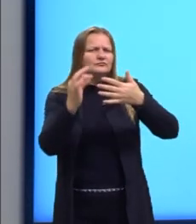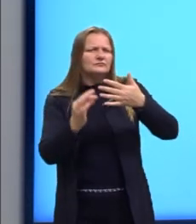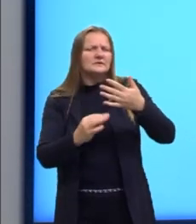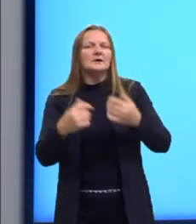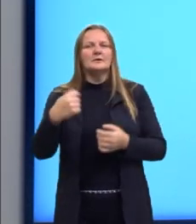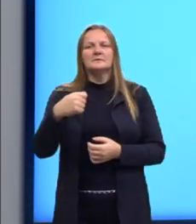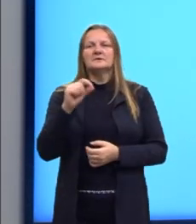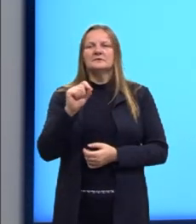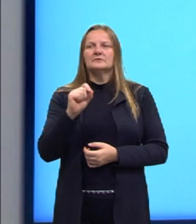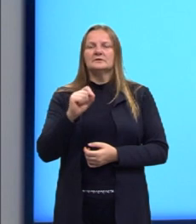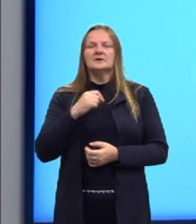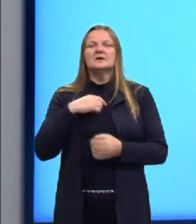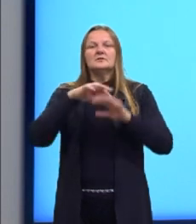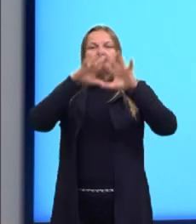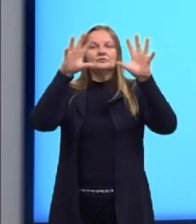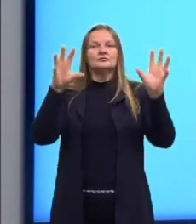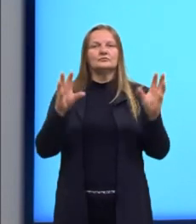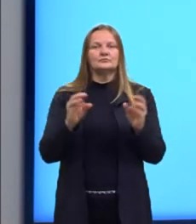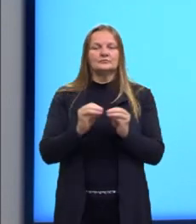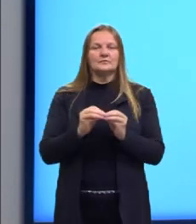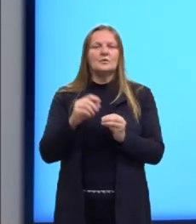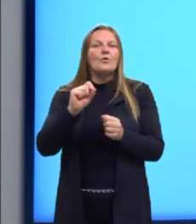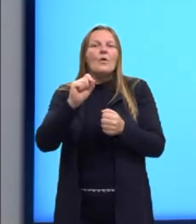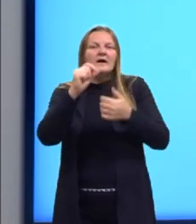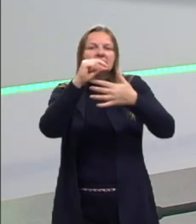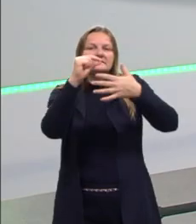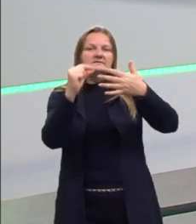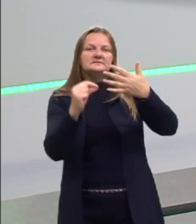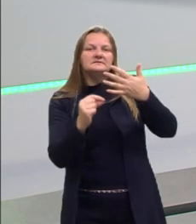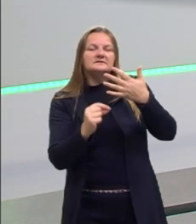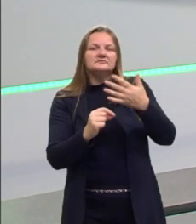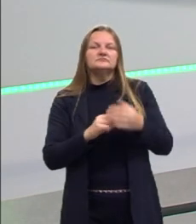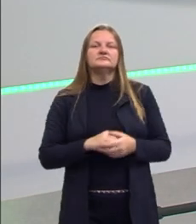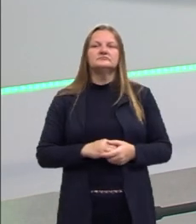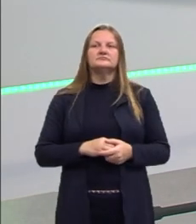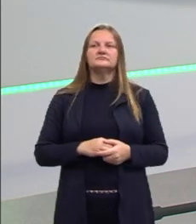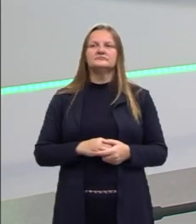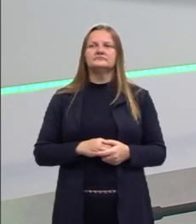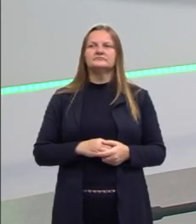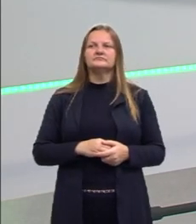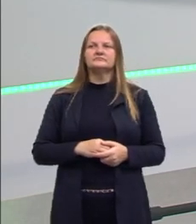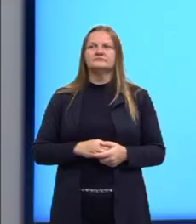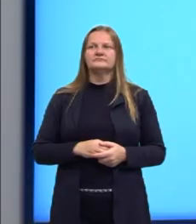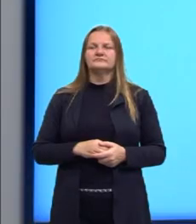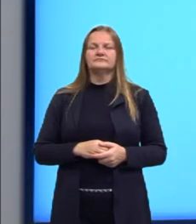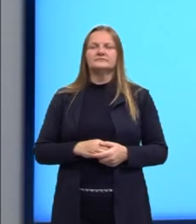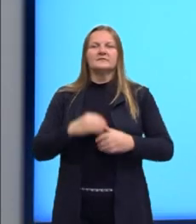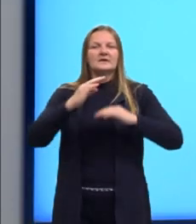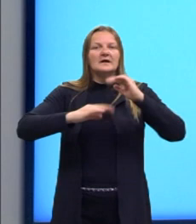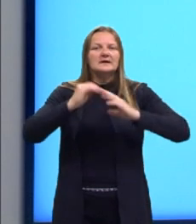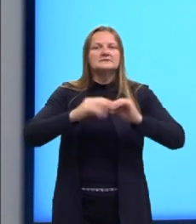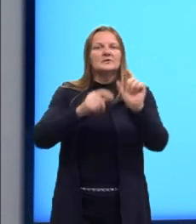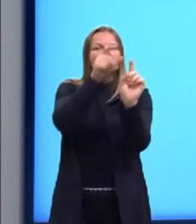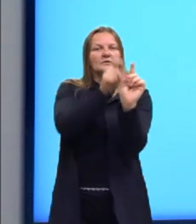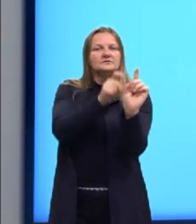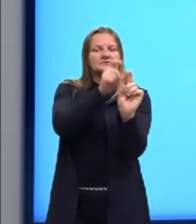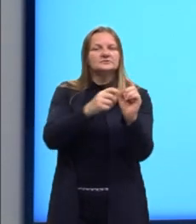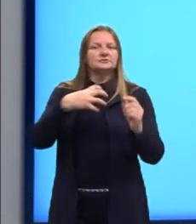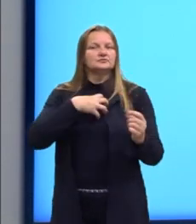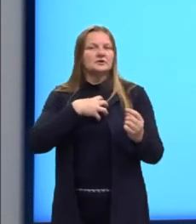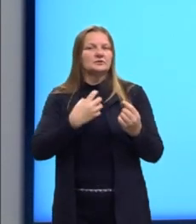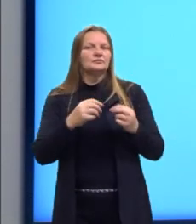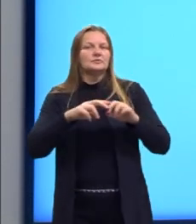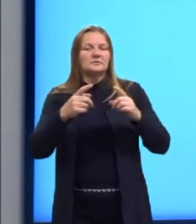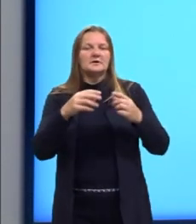necessários na conclusão. Quais são os elementos necessários na conclusão? São estes. Ação, agente, modo